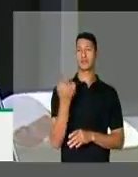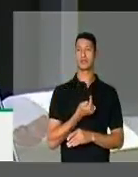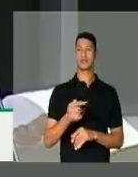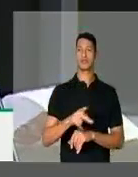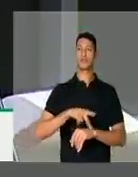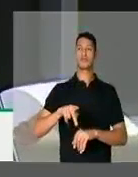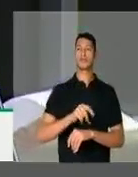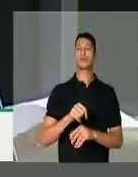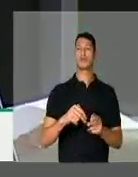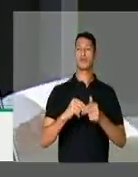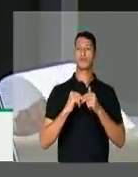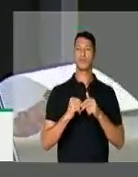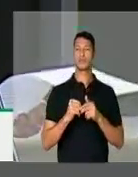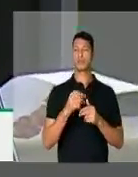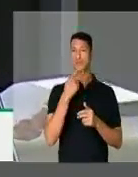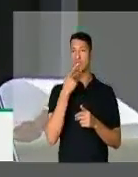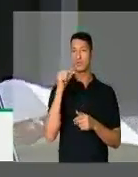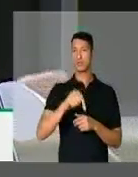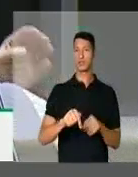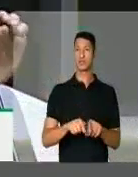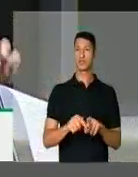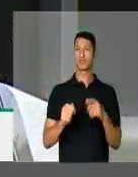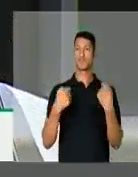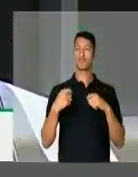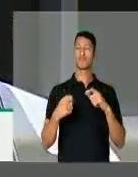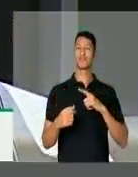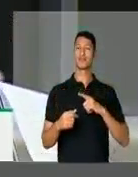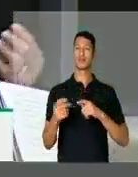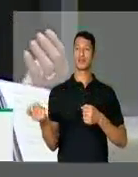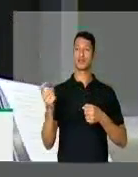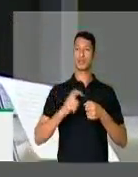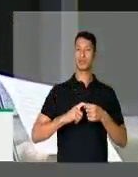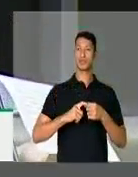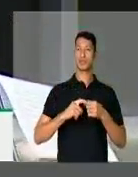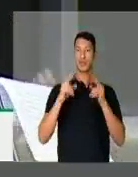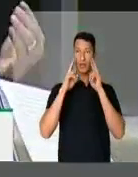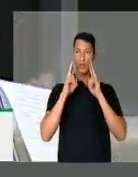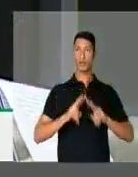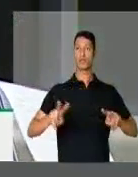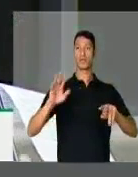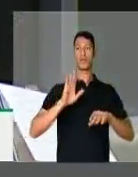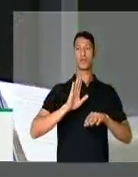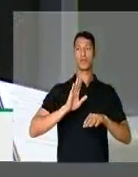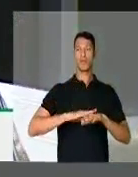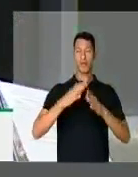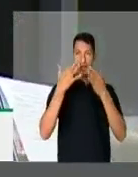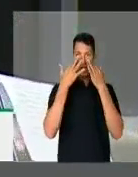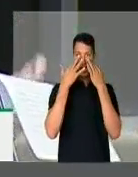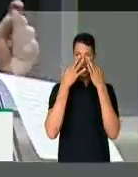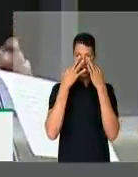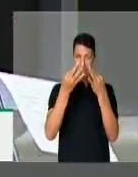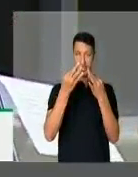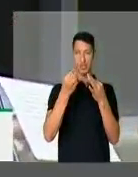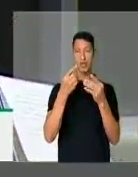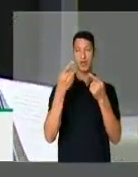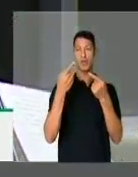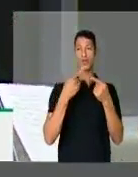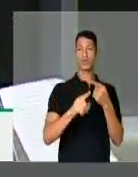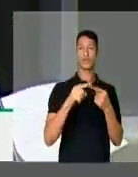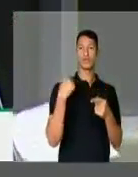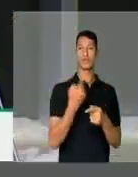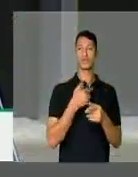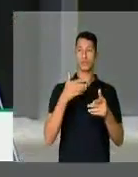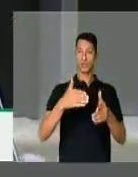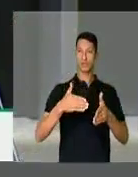no nosso país e, por isso, reafirmo aqui a necessidade de voltarmos os olhos com mais atenção aos desafios